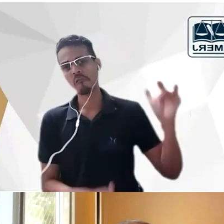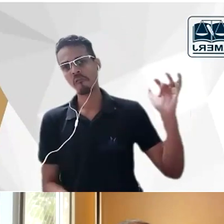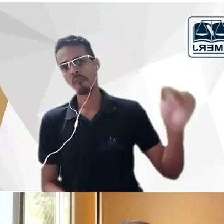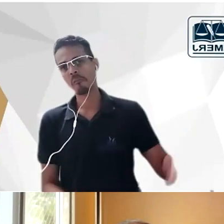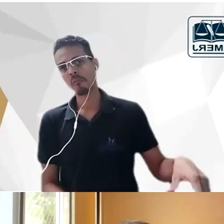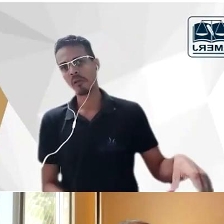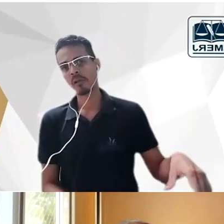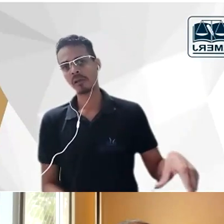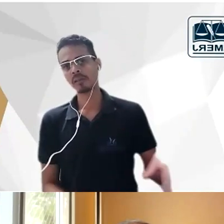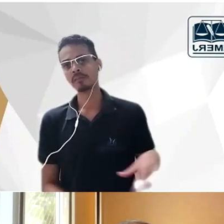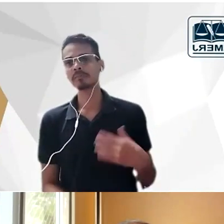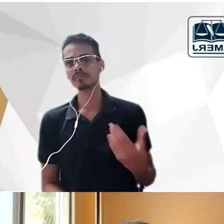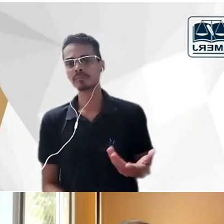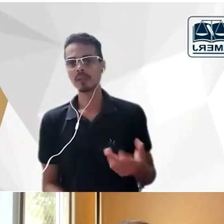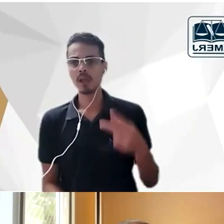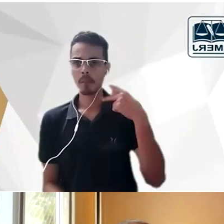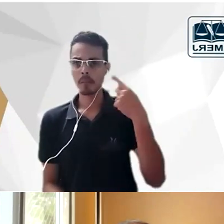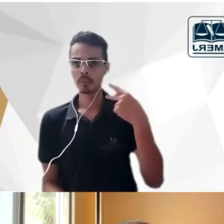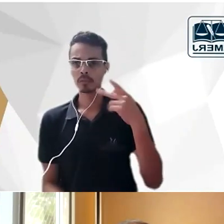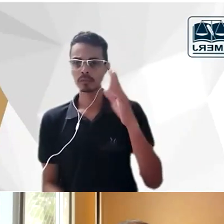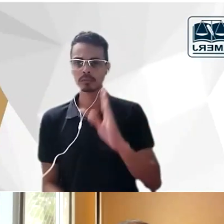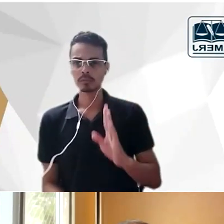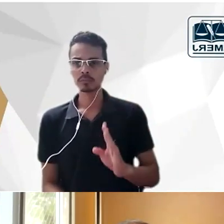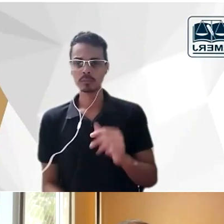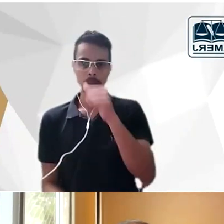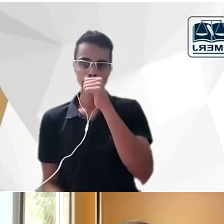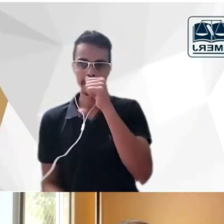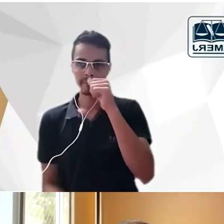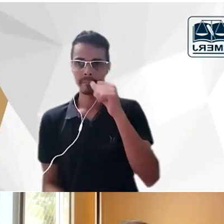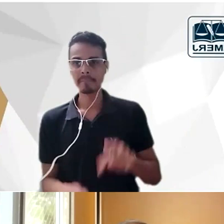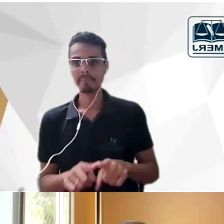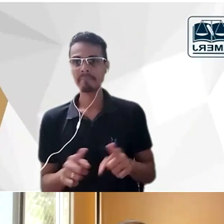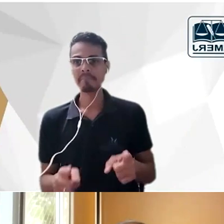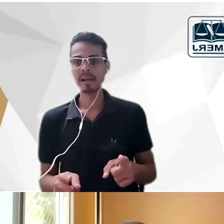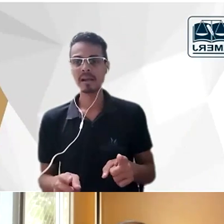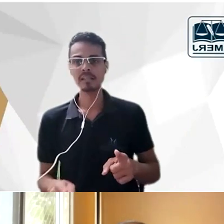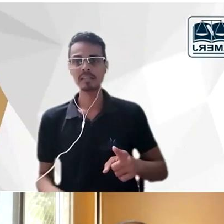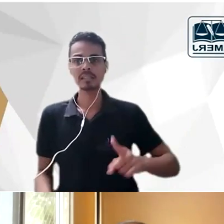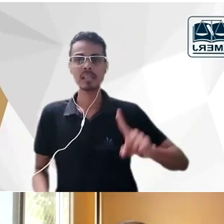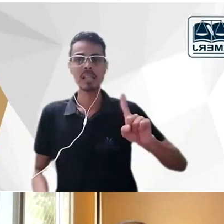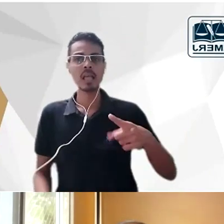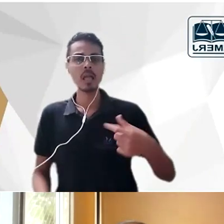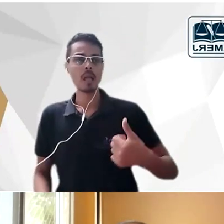dele sobre a política nacional mas vai dizer que da política ele é o melhor de todos ele é o primeiro